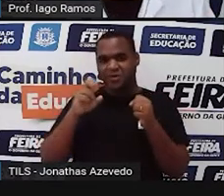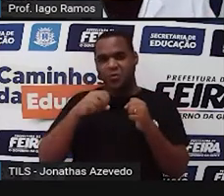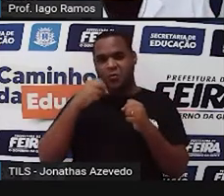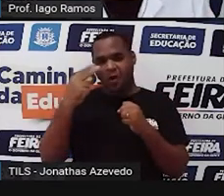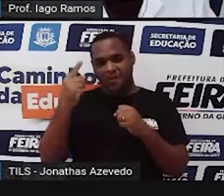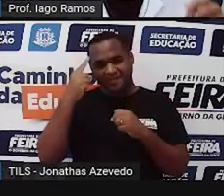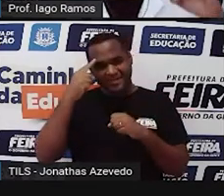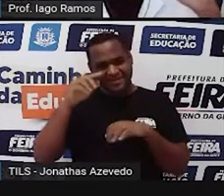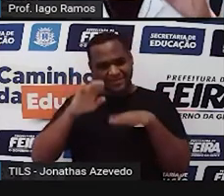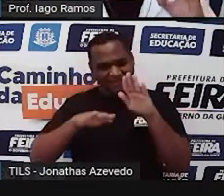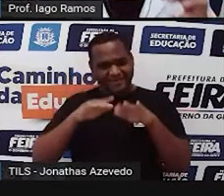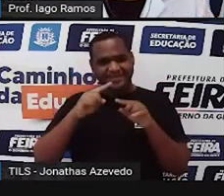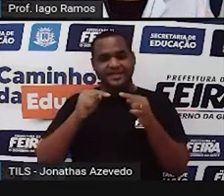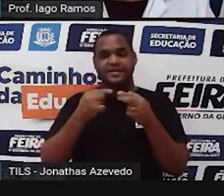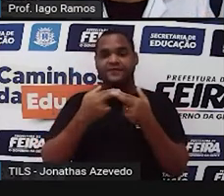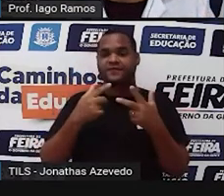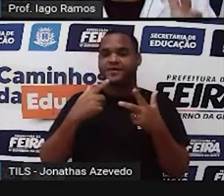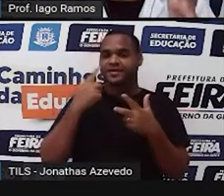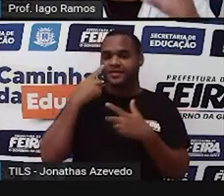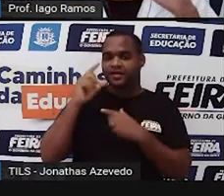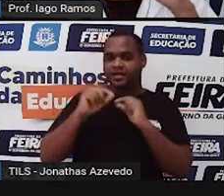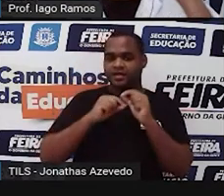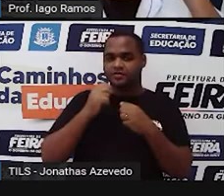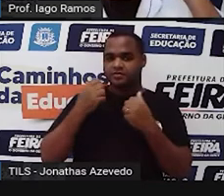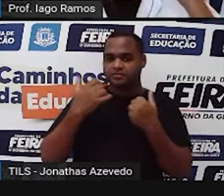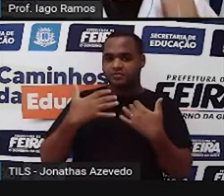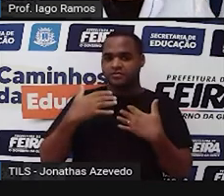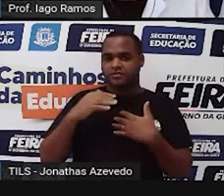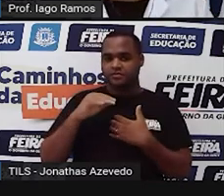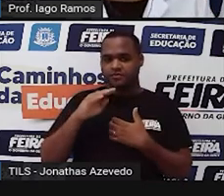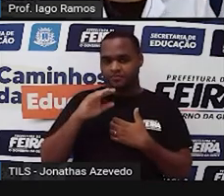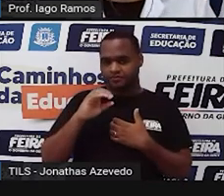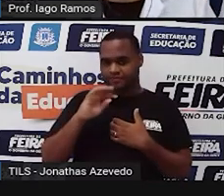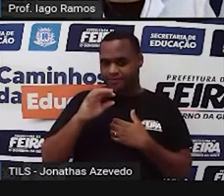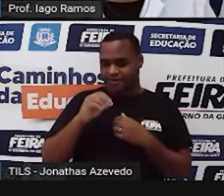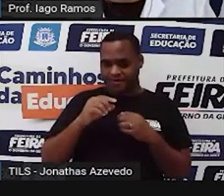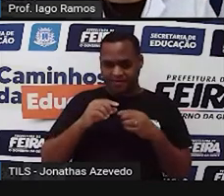são botões no controle da TV?